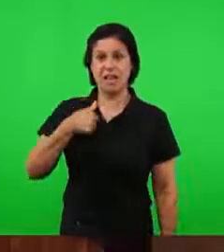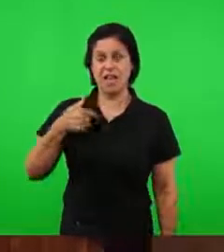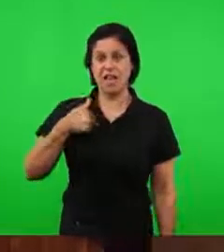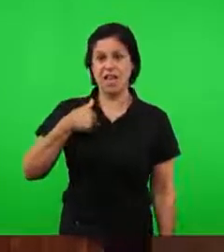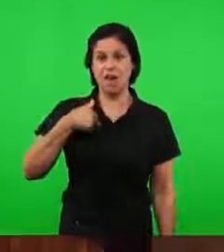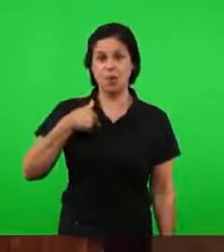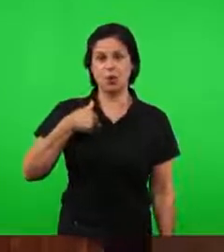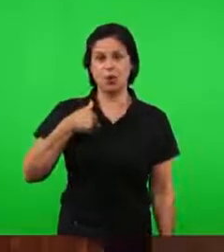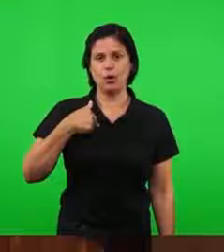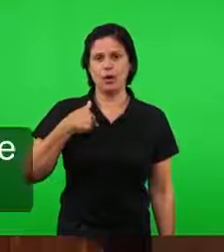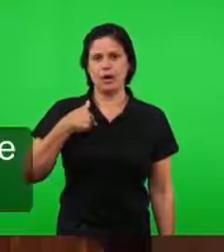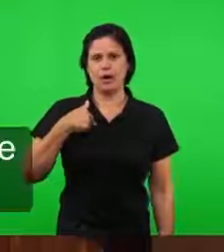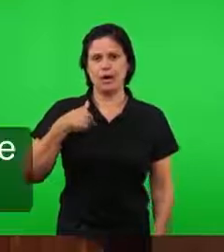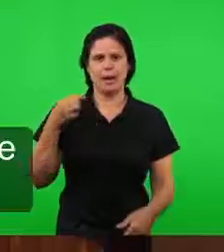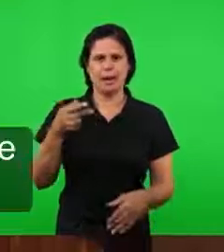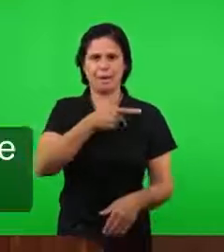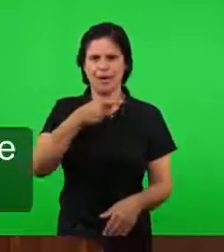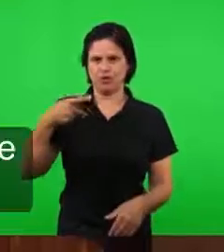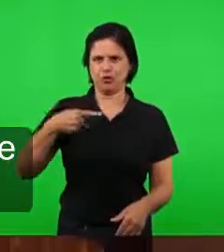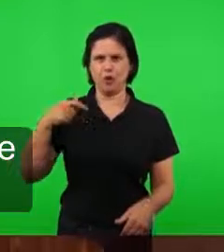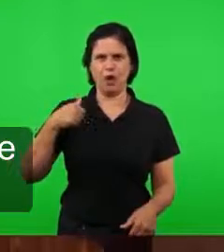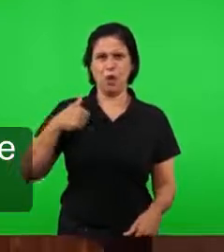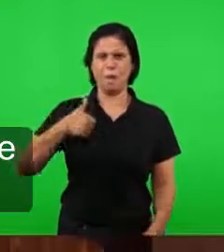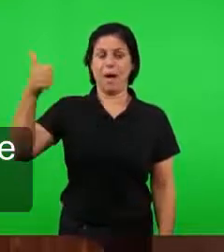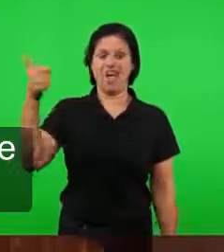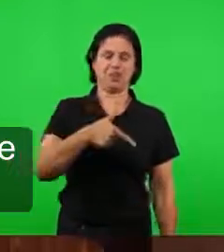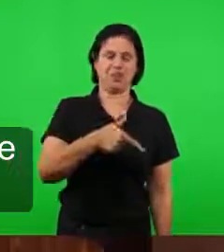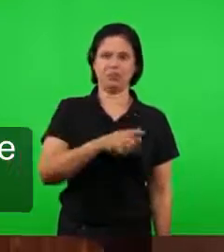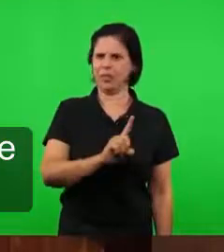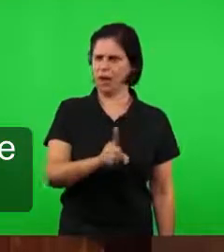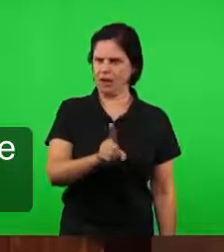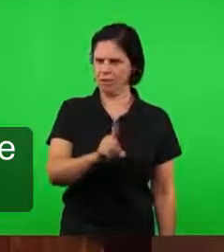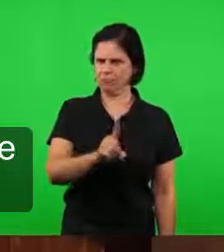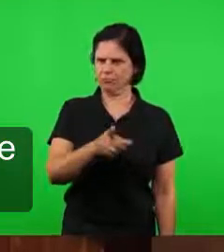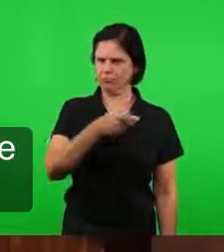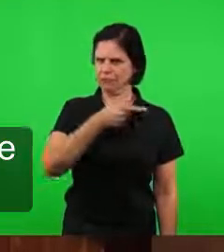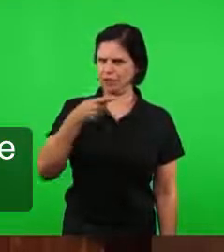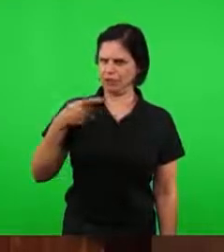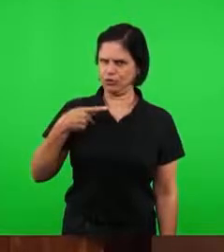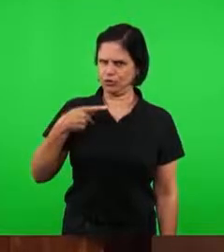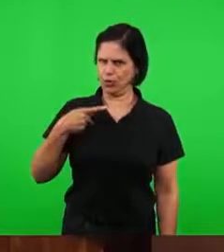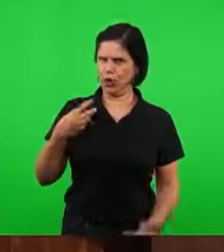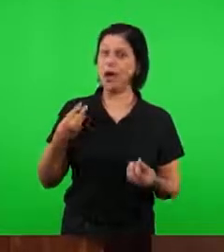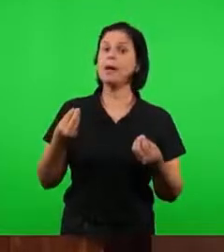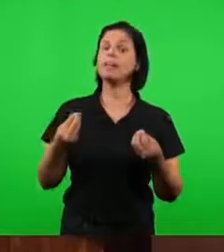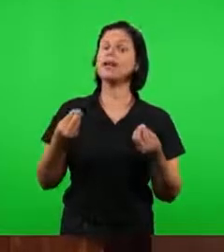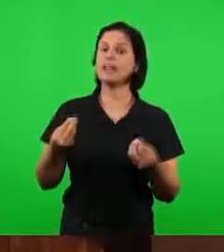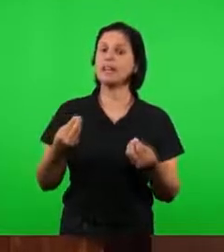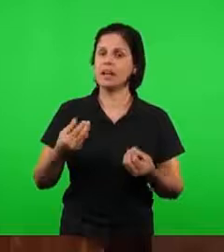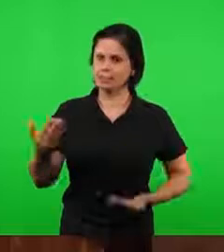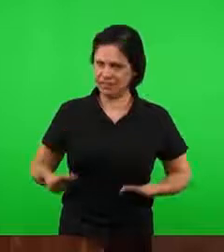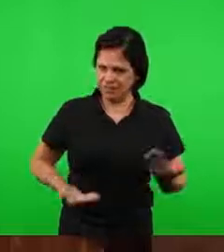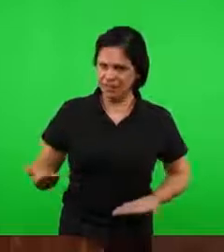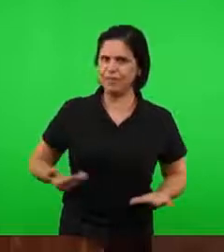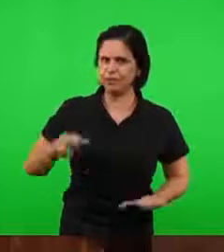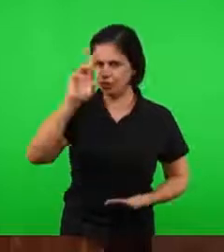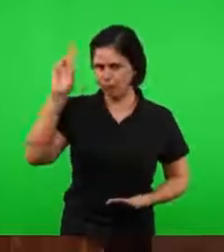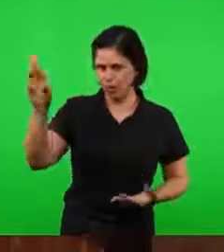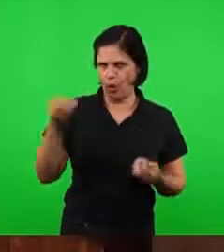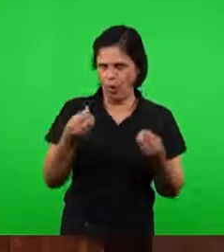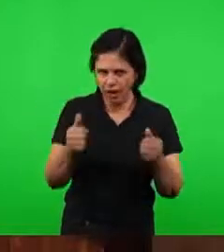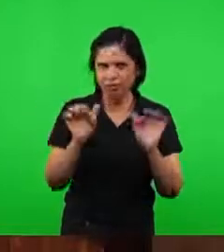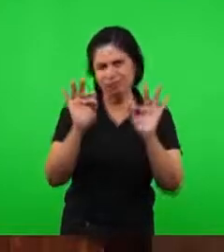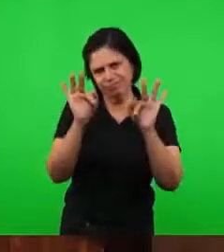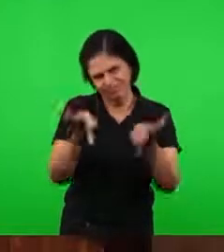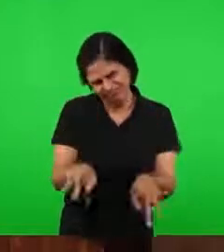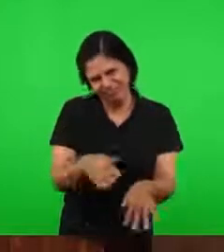A ordenação é uma bênção que o Senhor dá para melhorar a vida daquele que quer servir ao Senhor. Encerrando-se assim,